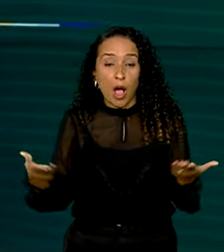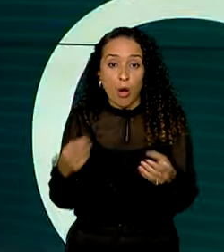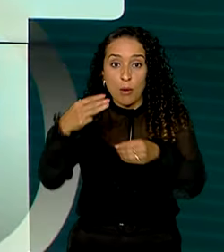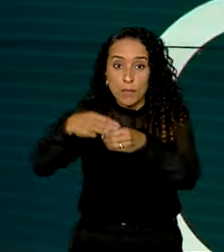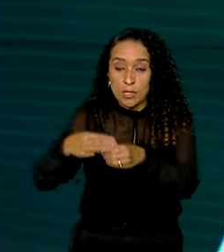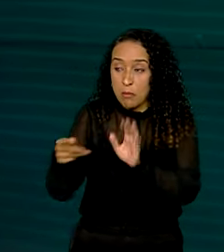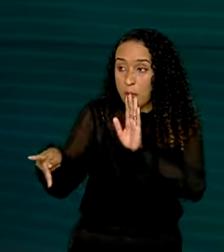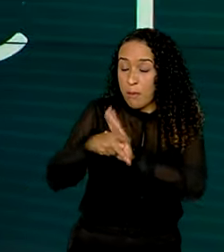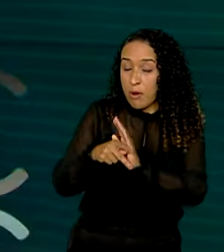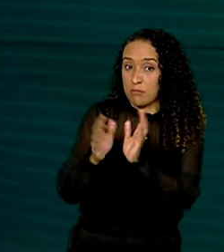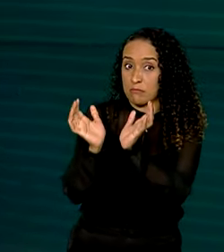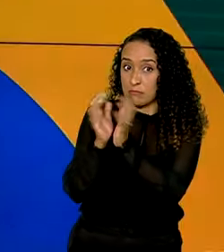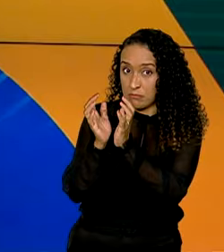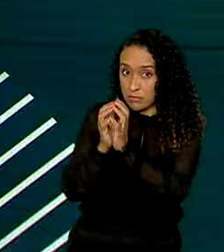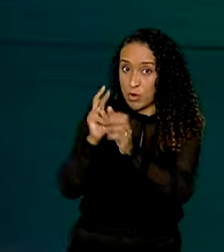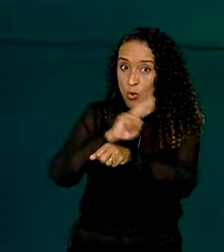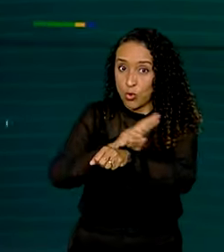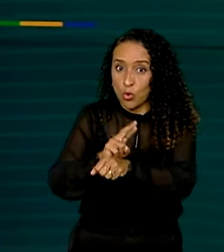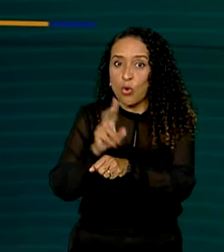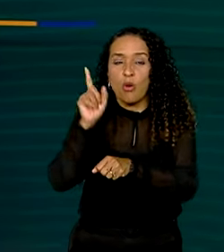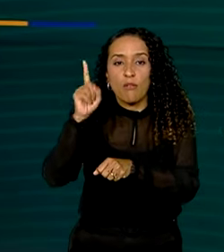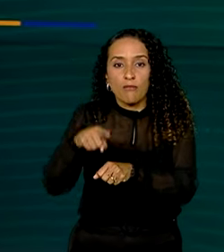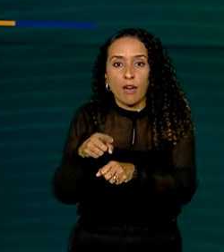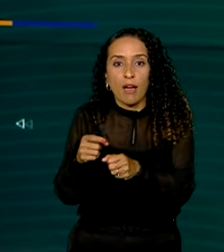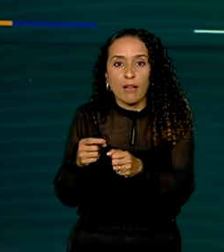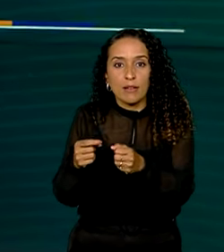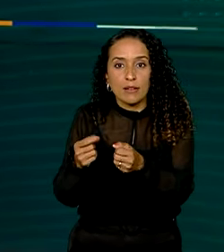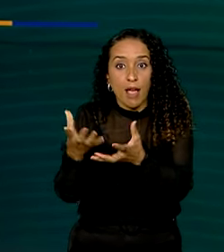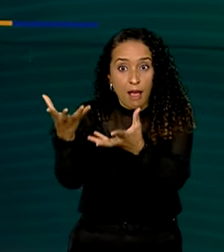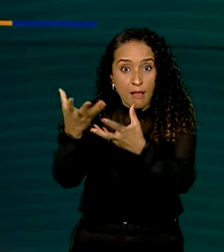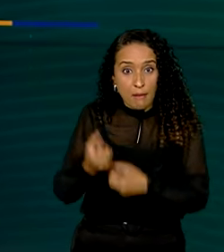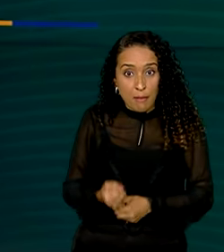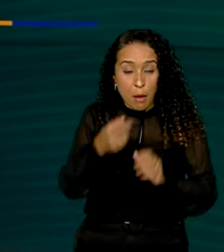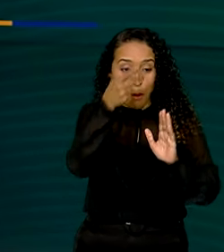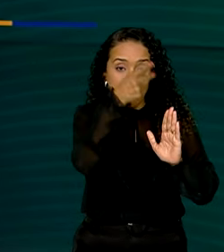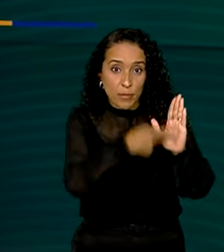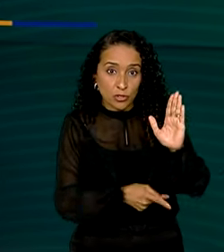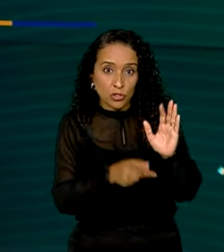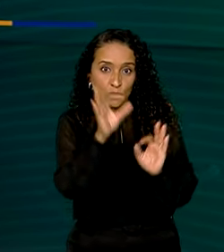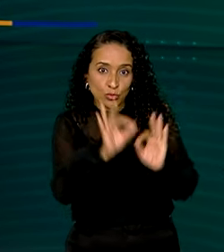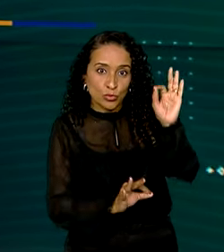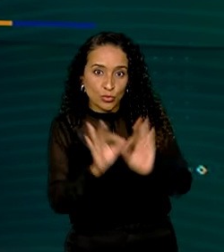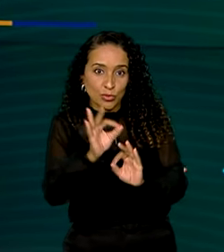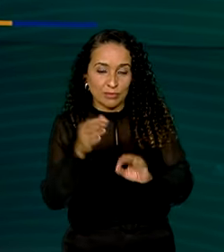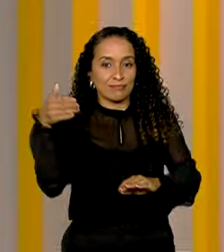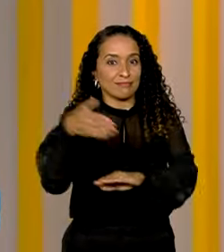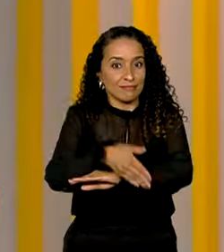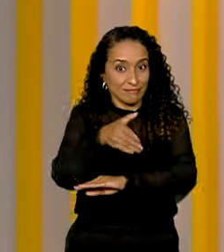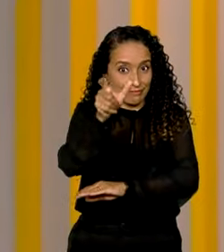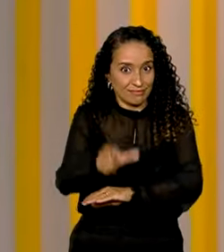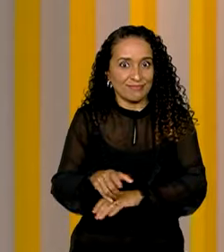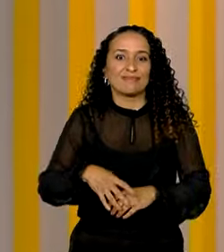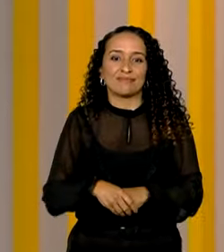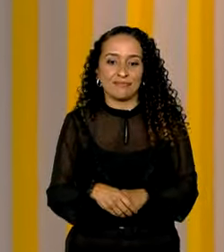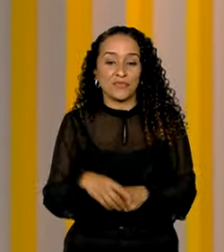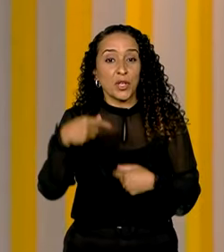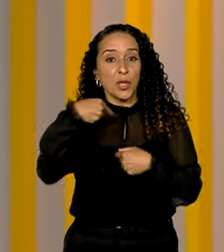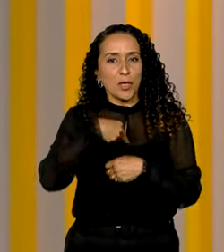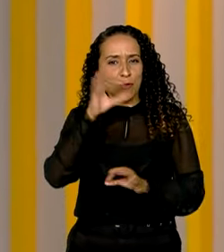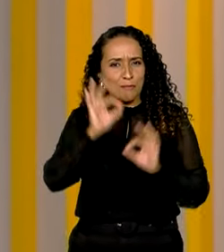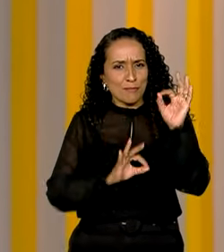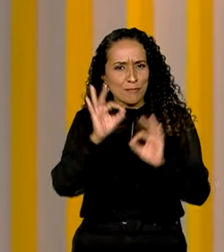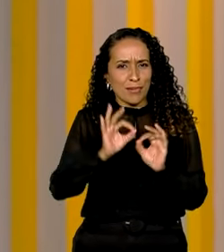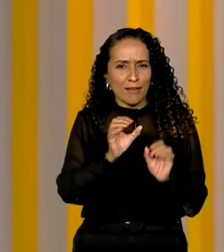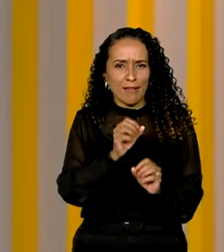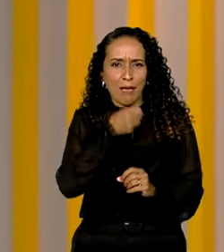municípios de Pernambuco e Rondônia serão contemplados com os projetos elaborados pelos participantes. E eu preparei